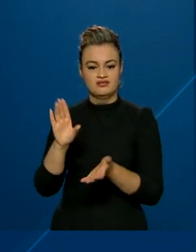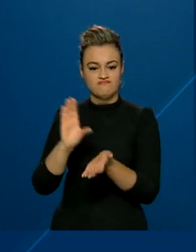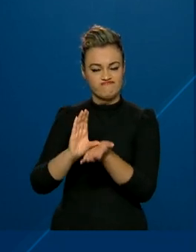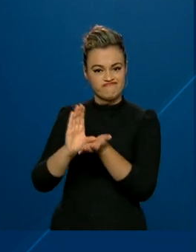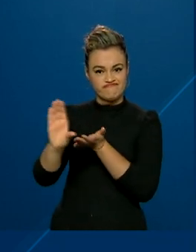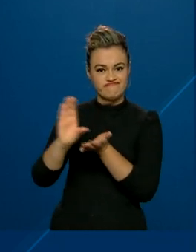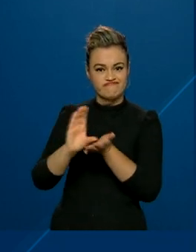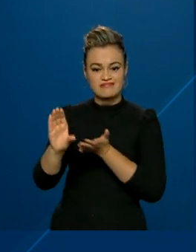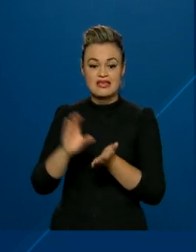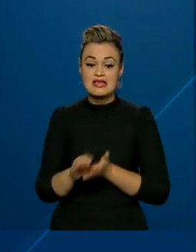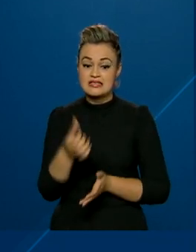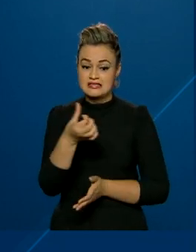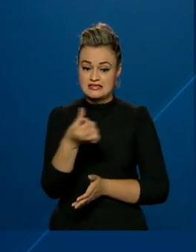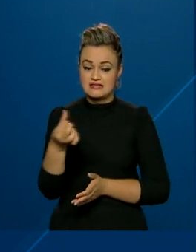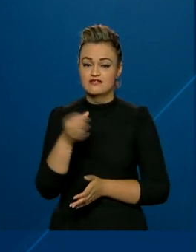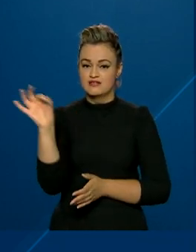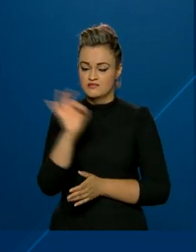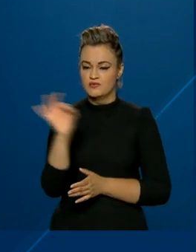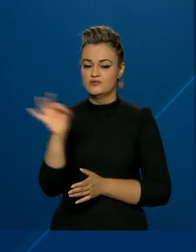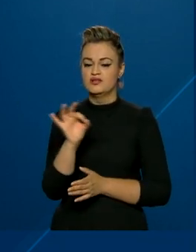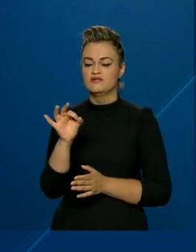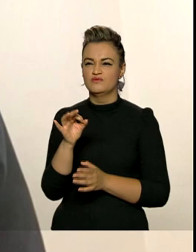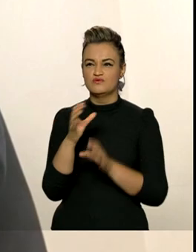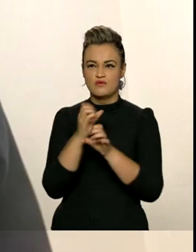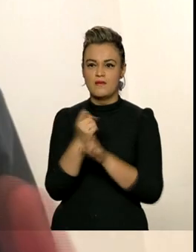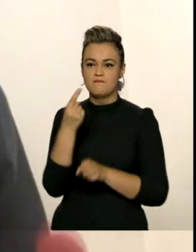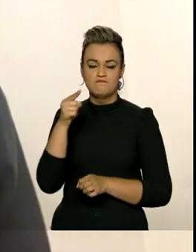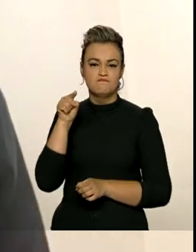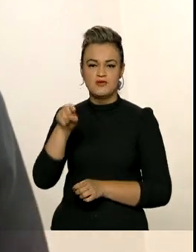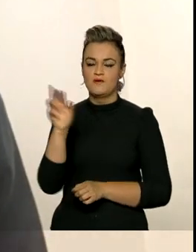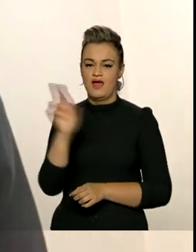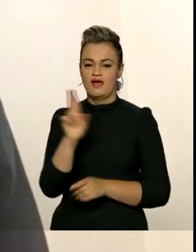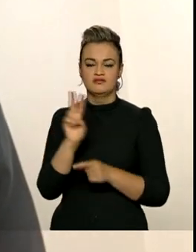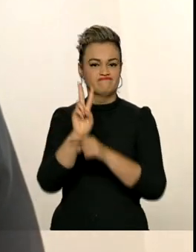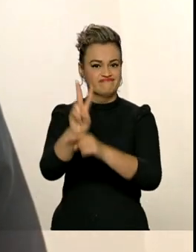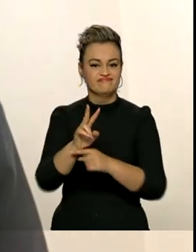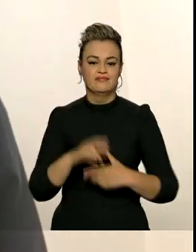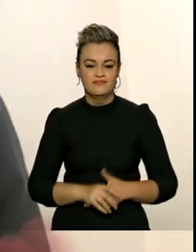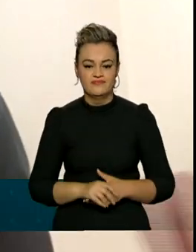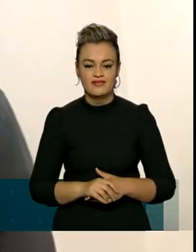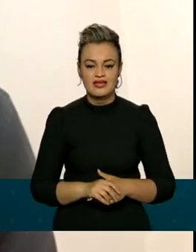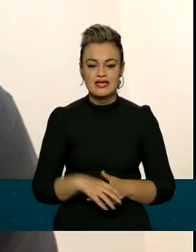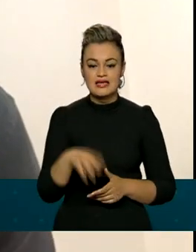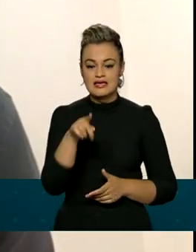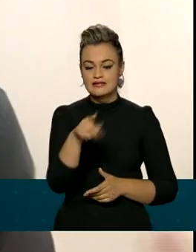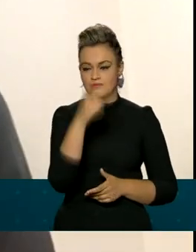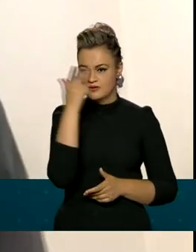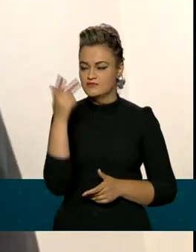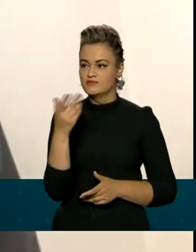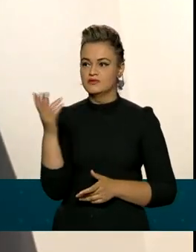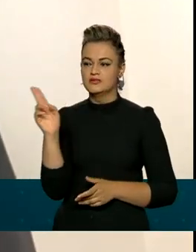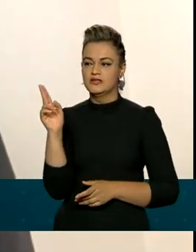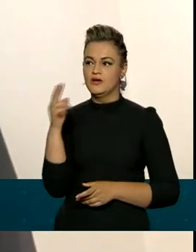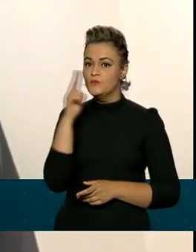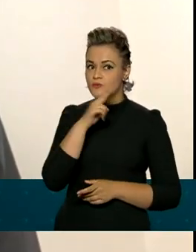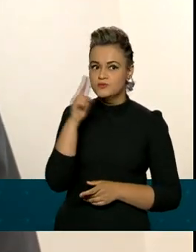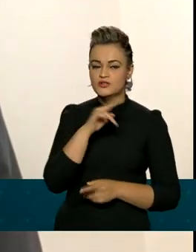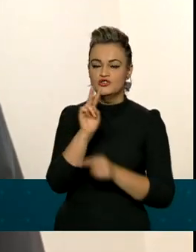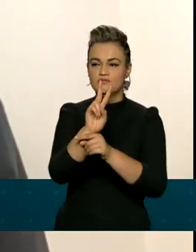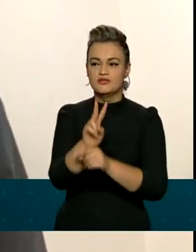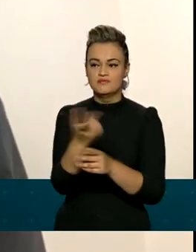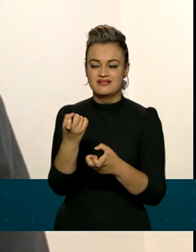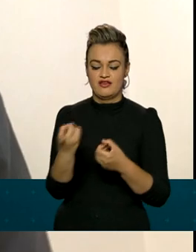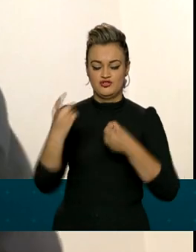66% são aplicações de até mil reais. Para investidores que estão querendo formar sua reserva de emergência, para investidores que